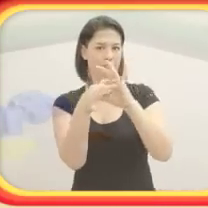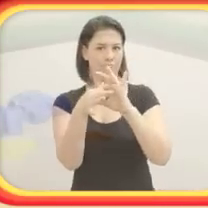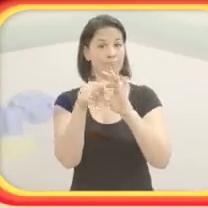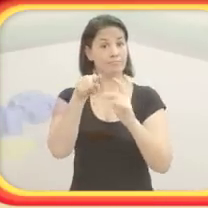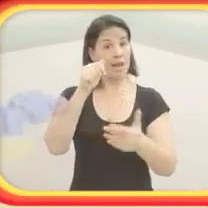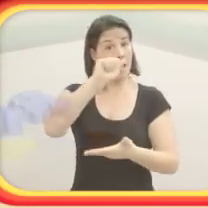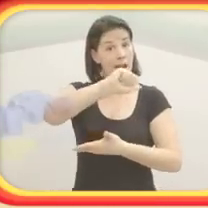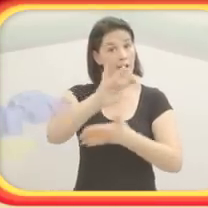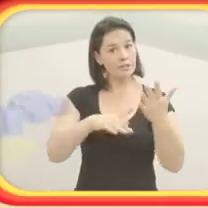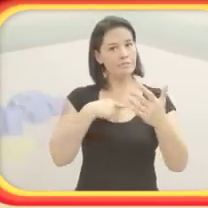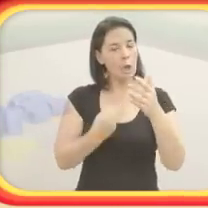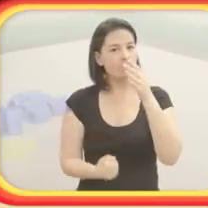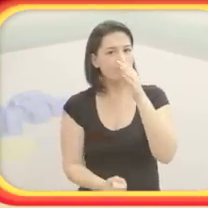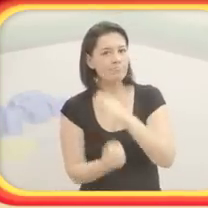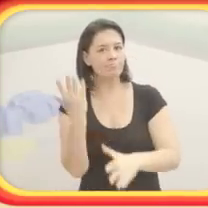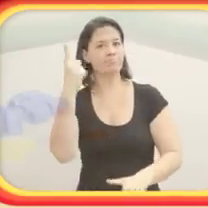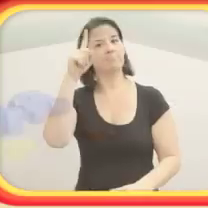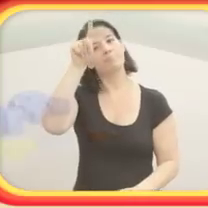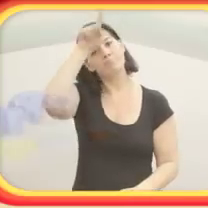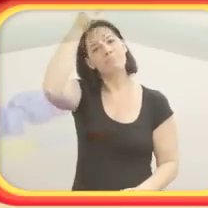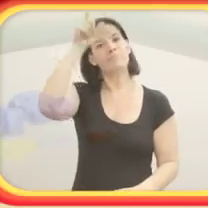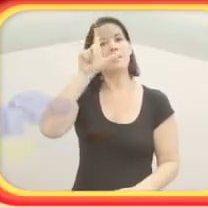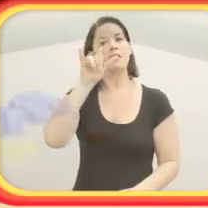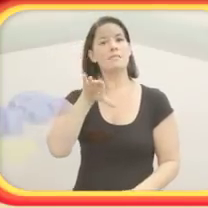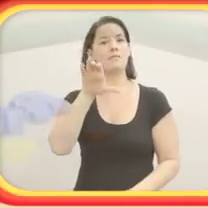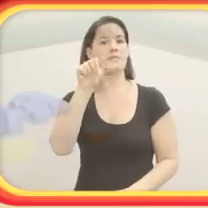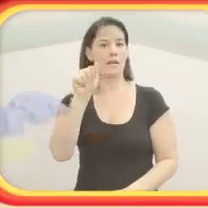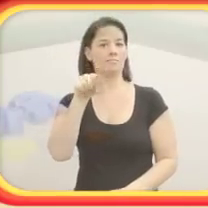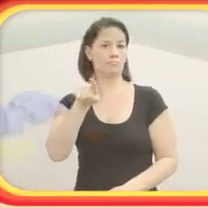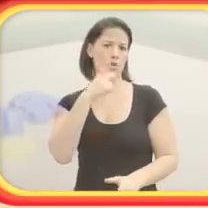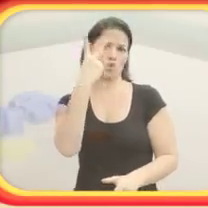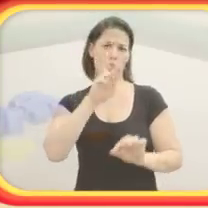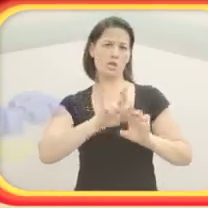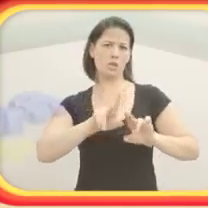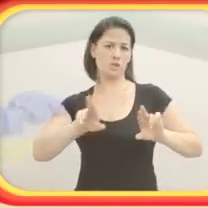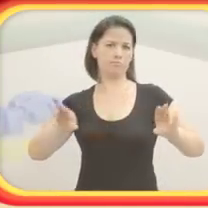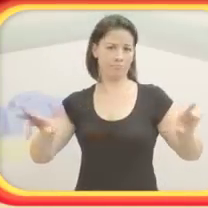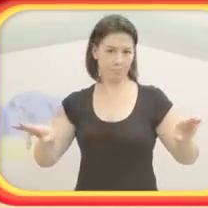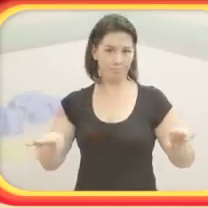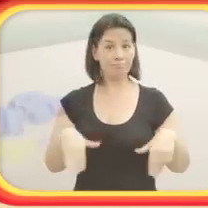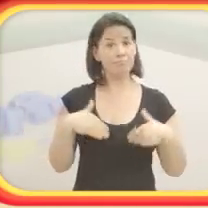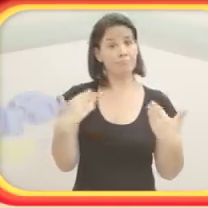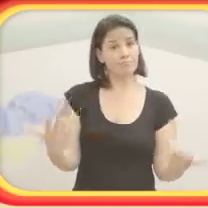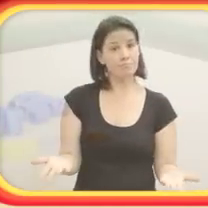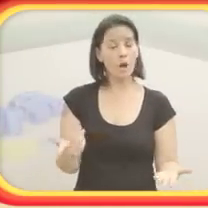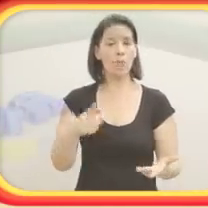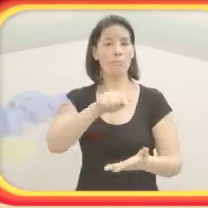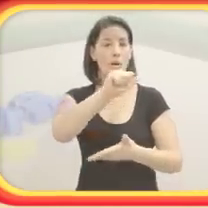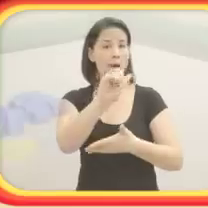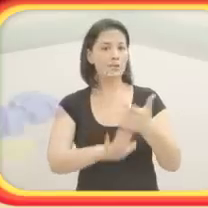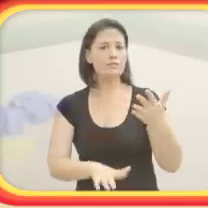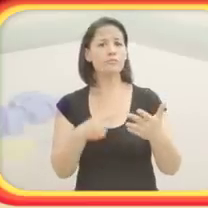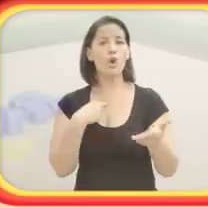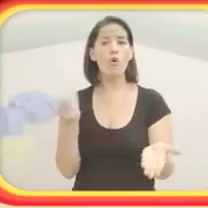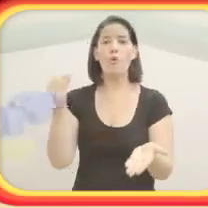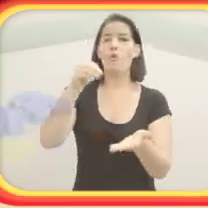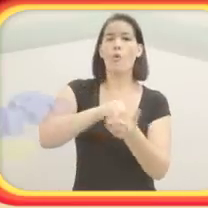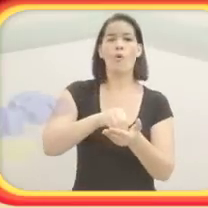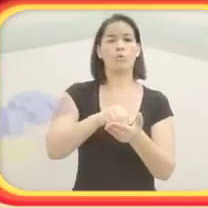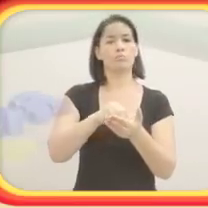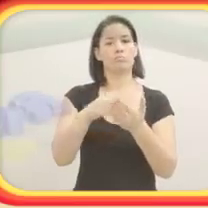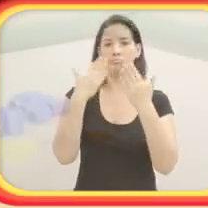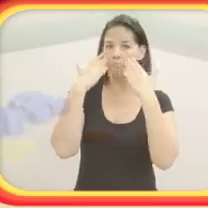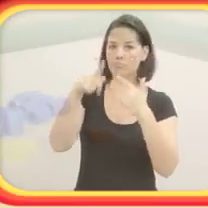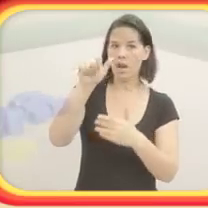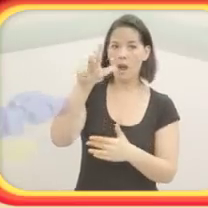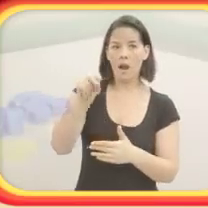estudante uma área, pode ser papel, pode ser um barbante, ou seja,